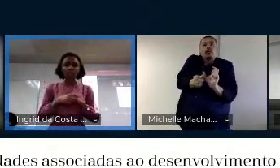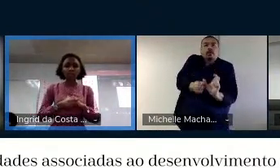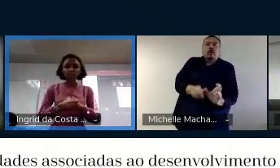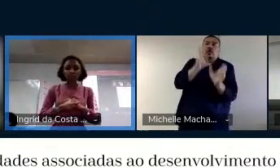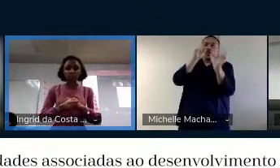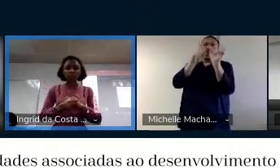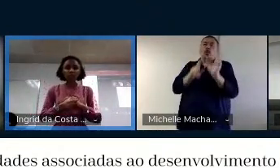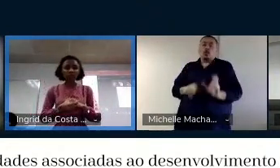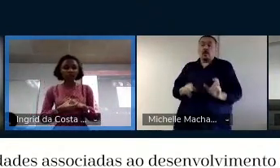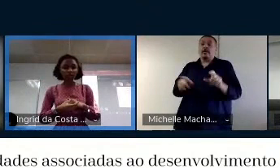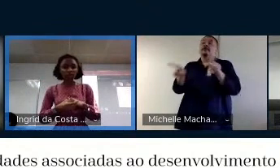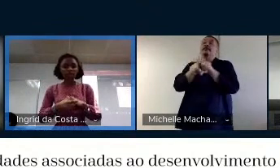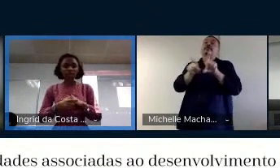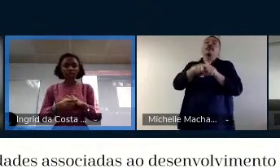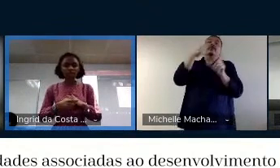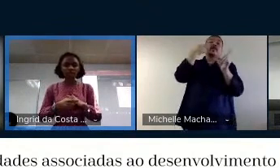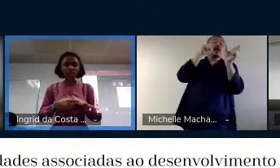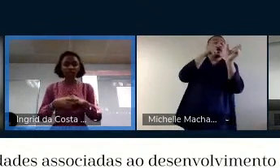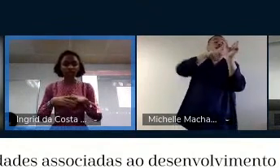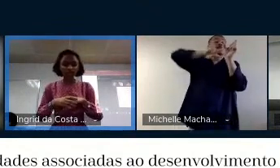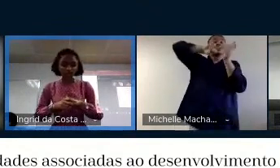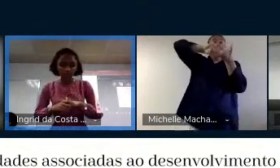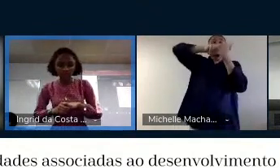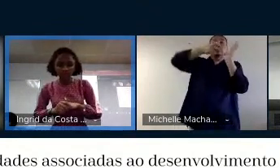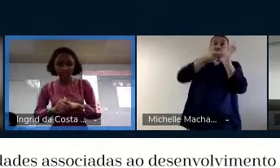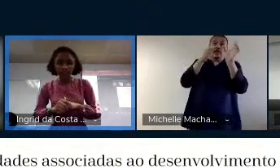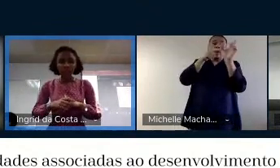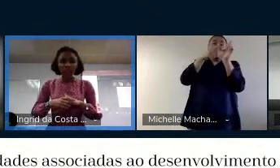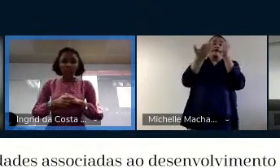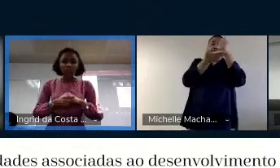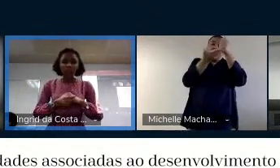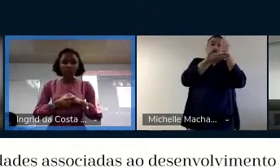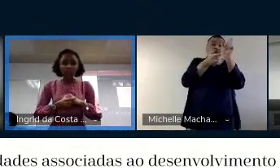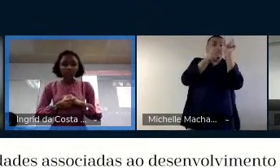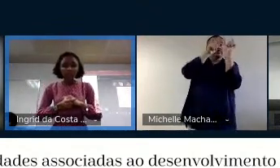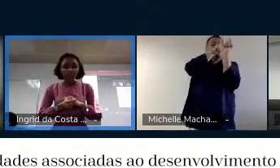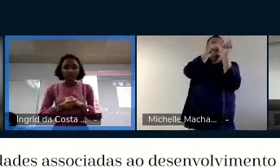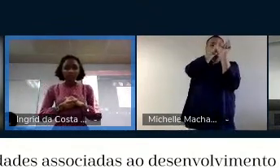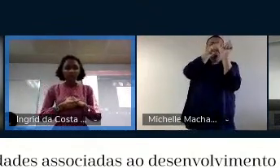Também, identificar o significado das bases.